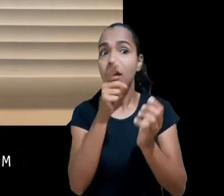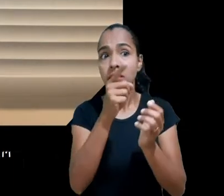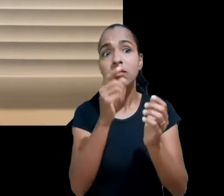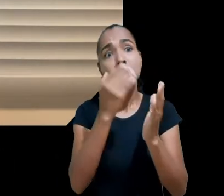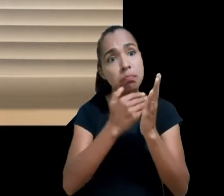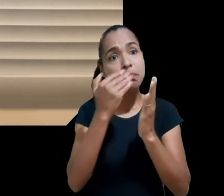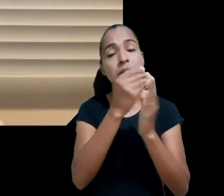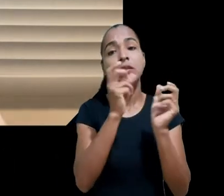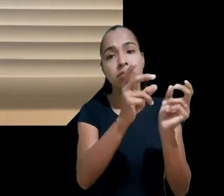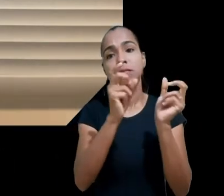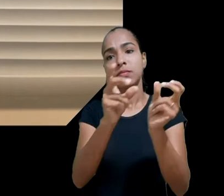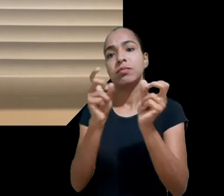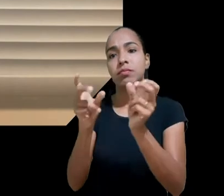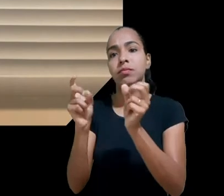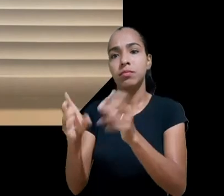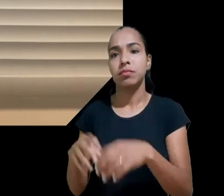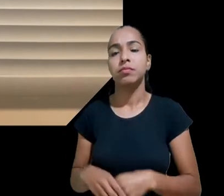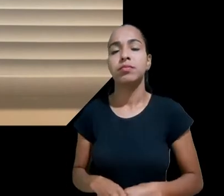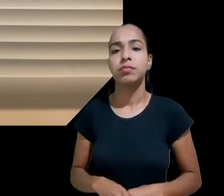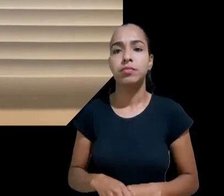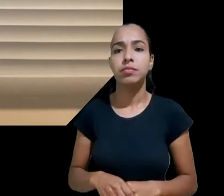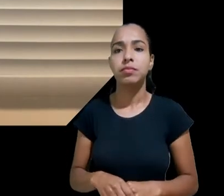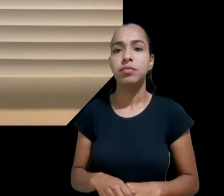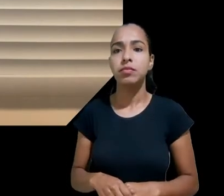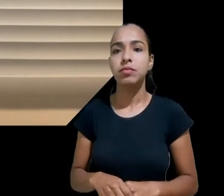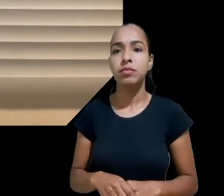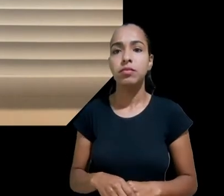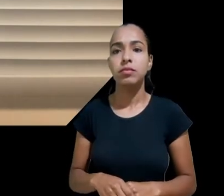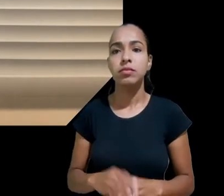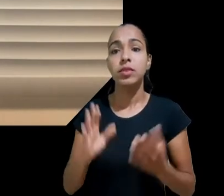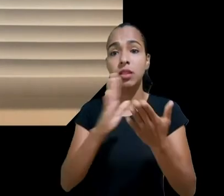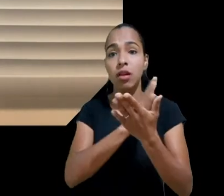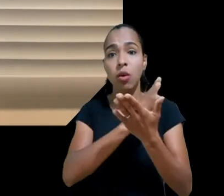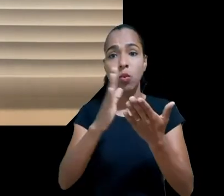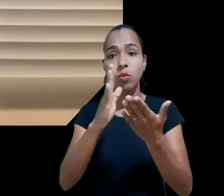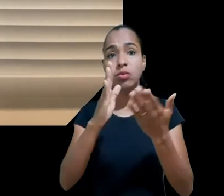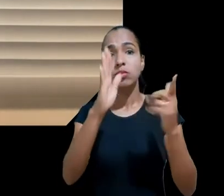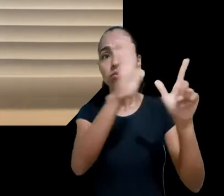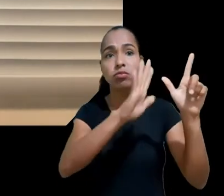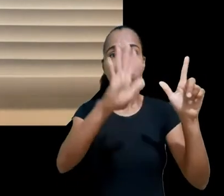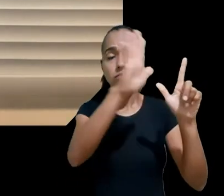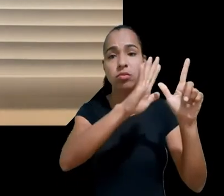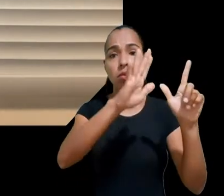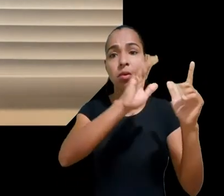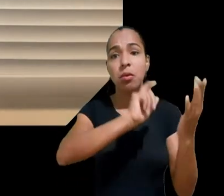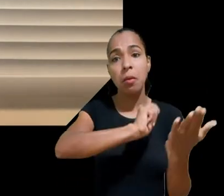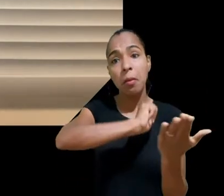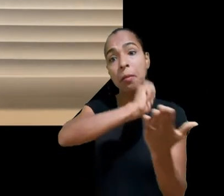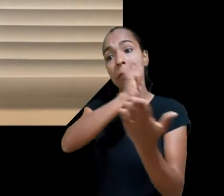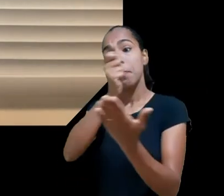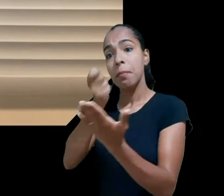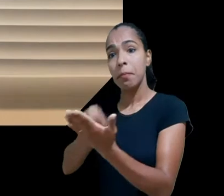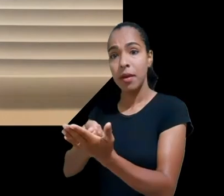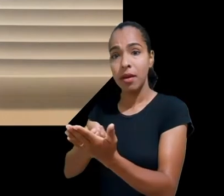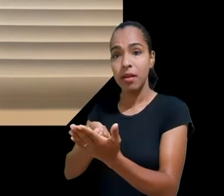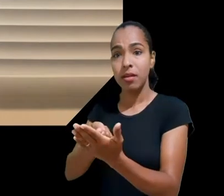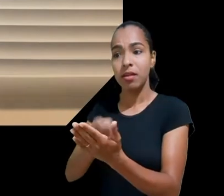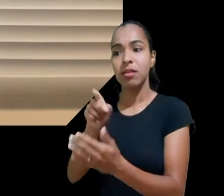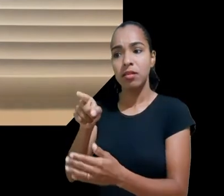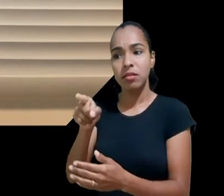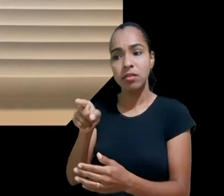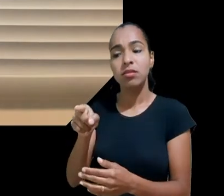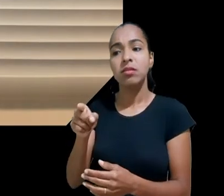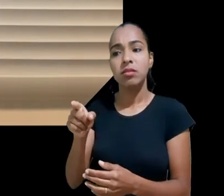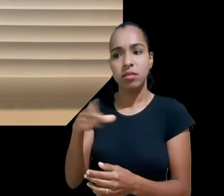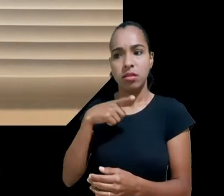em muitos casos as plataformas pagam para os geradores de conteúdo quando percebem que eles estão atraindo muitos usuários. Então, ao